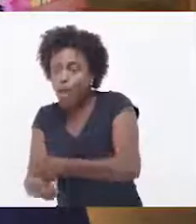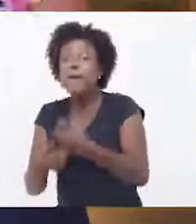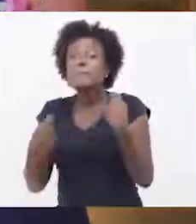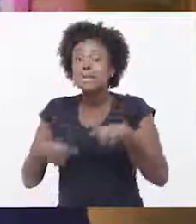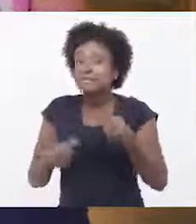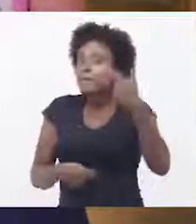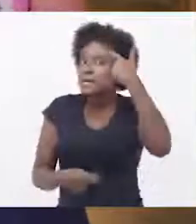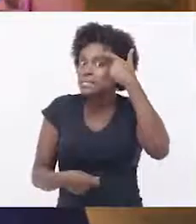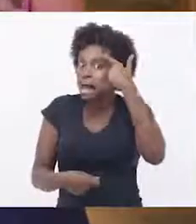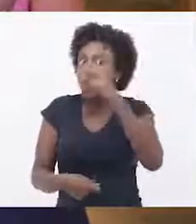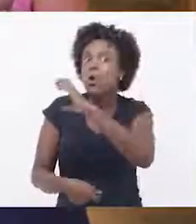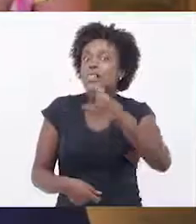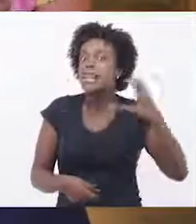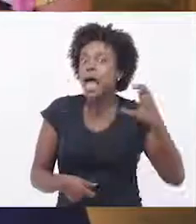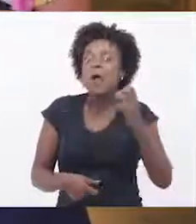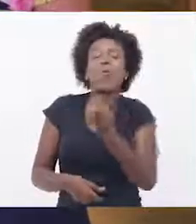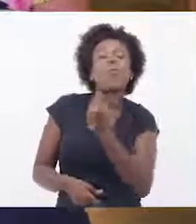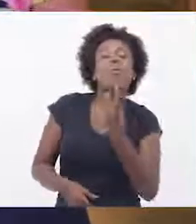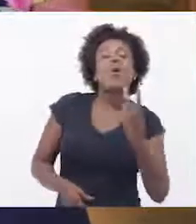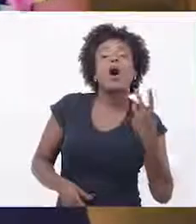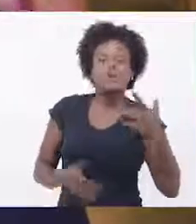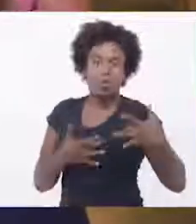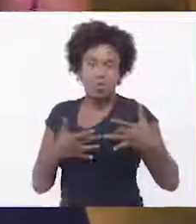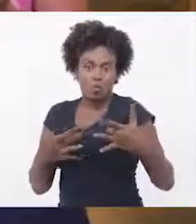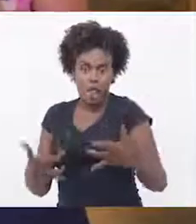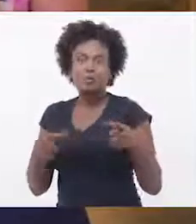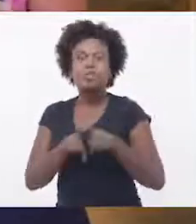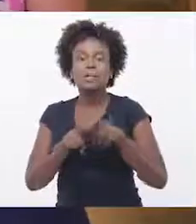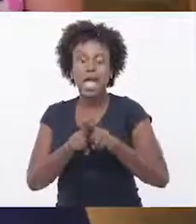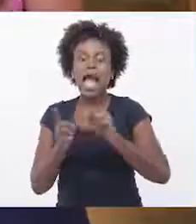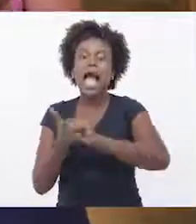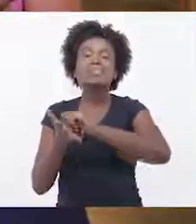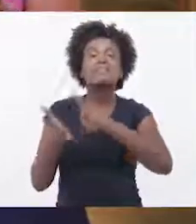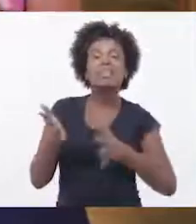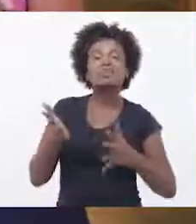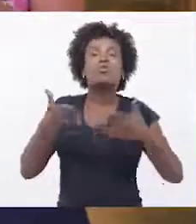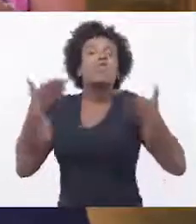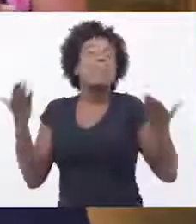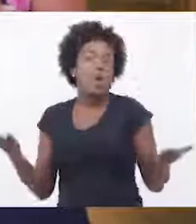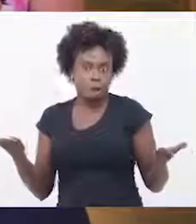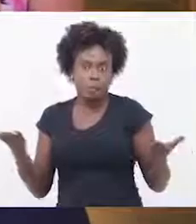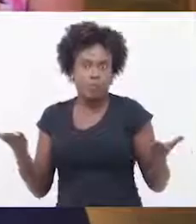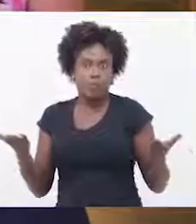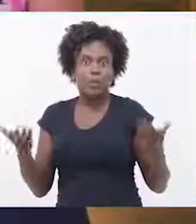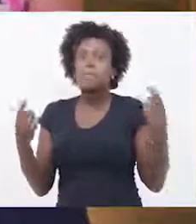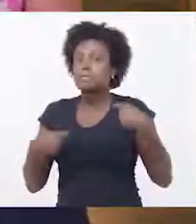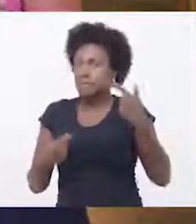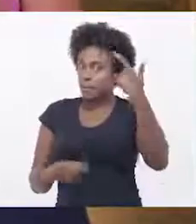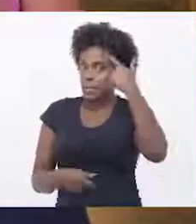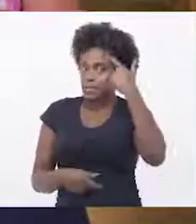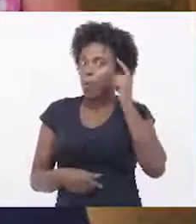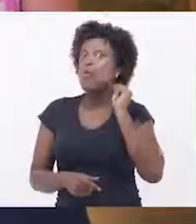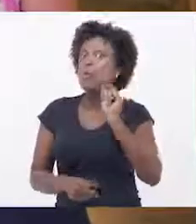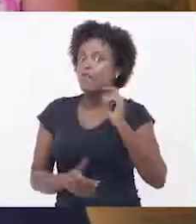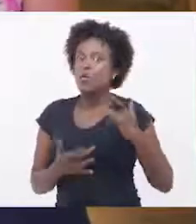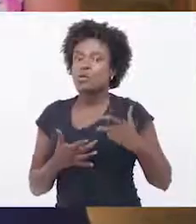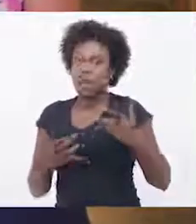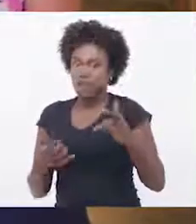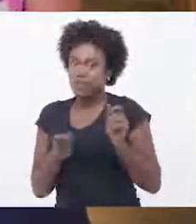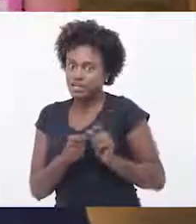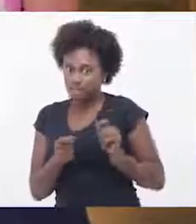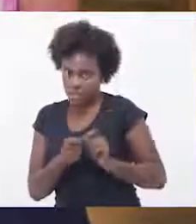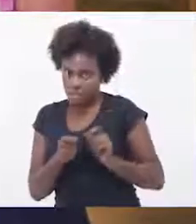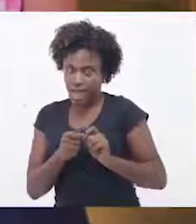voluntários você consegue coordenar e em quais atividades. E aí, dentro do criar, você vai pensar o que o voluntário vai fazer, se tem algum pré